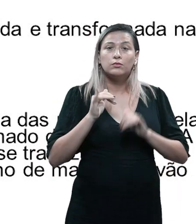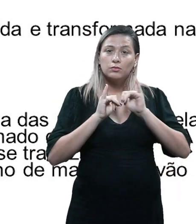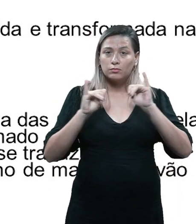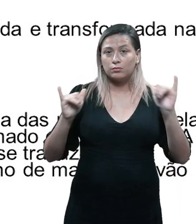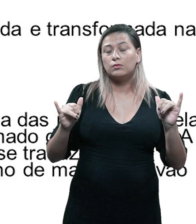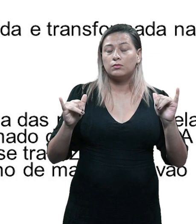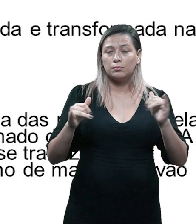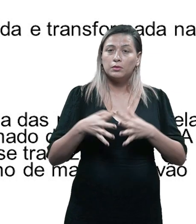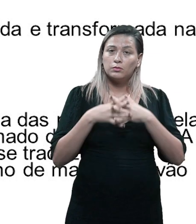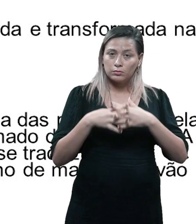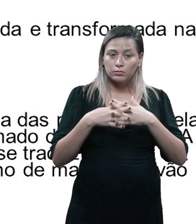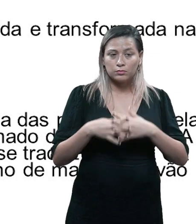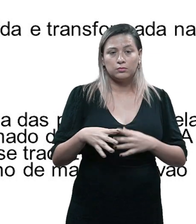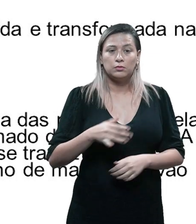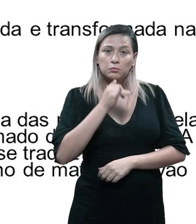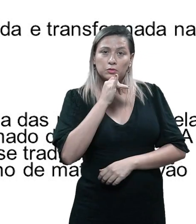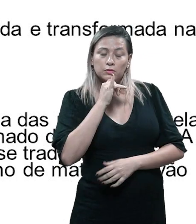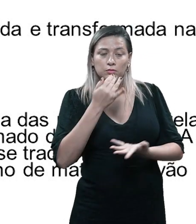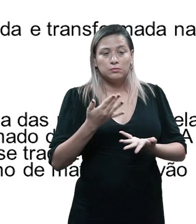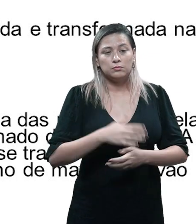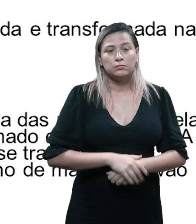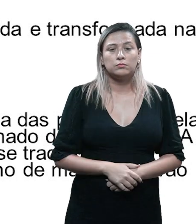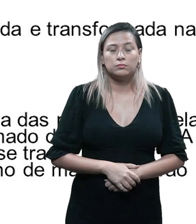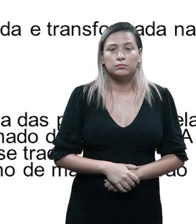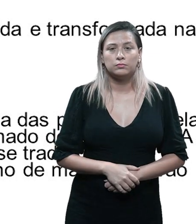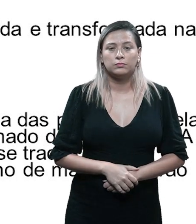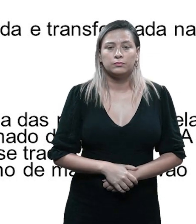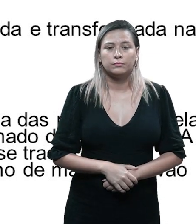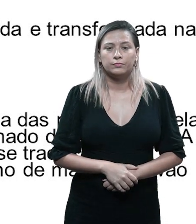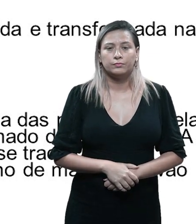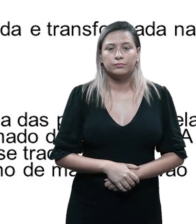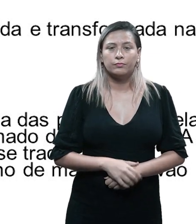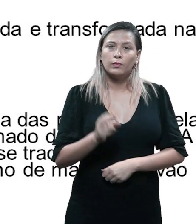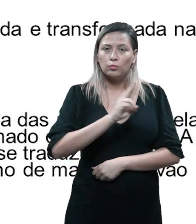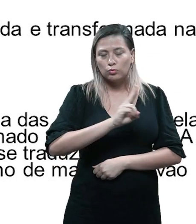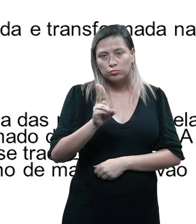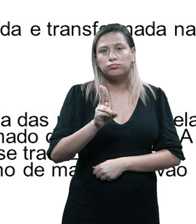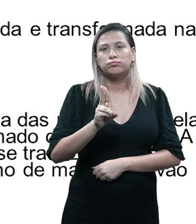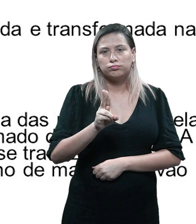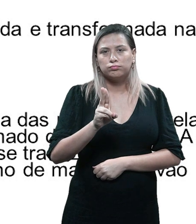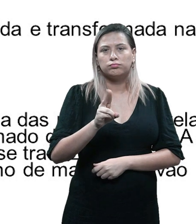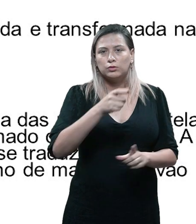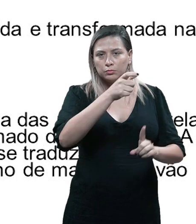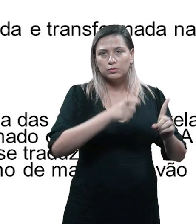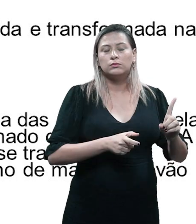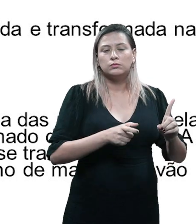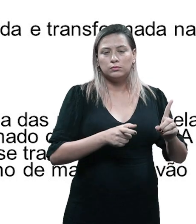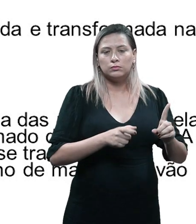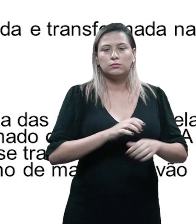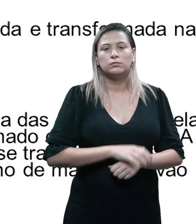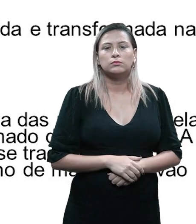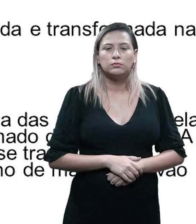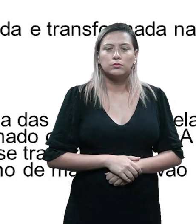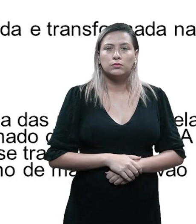sobre os conflitos. Então, por exemplo, eu vou mencionar aqui algumas. O nome do personagem, nível de